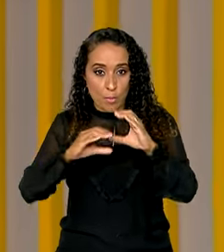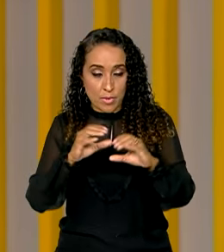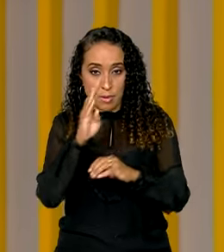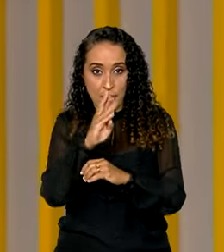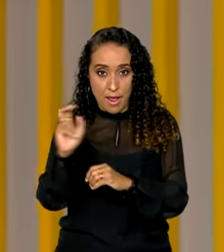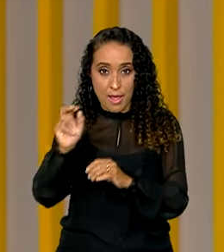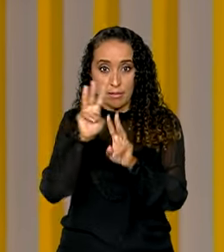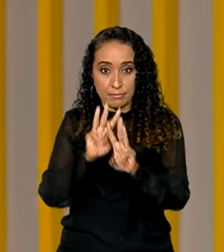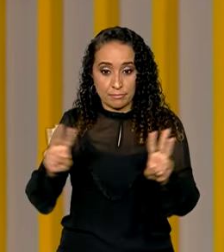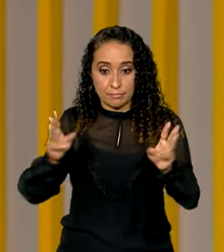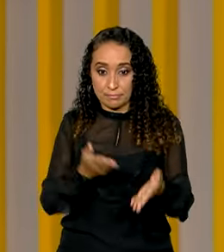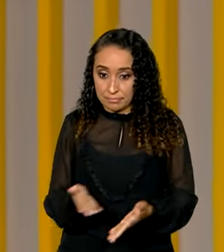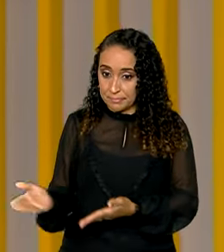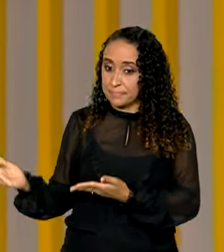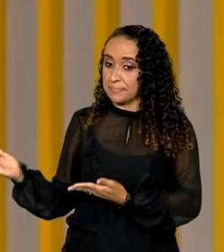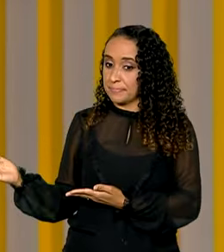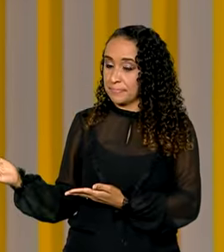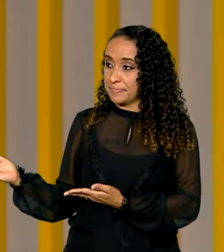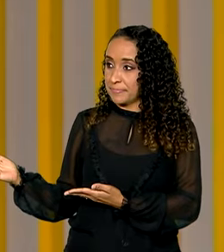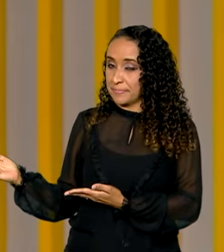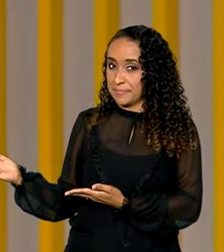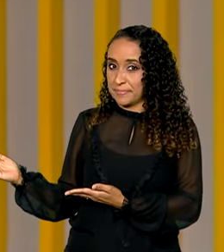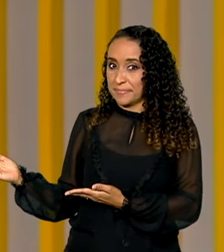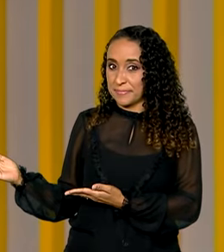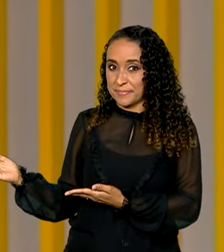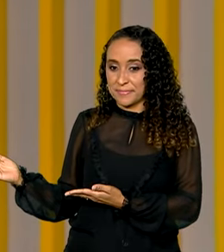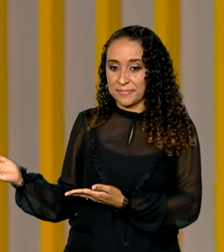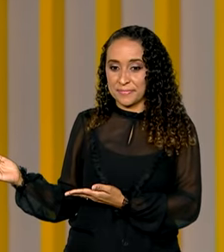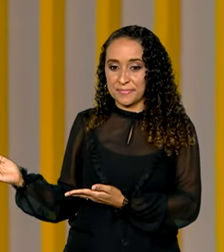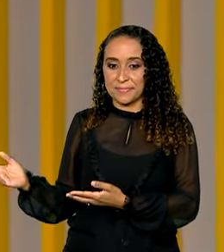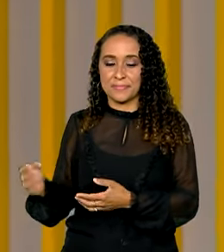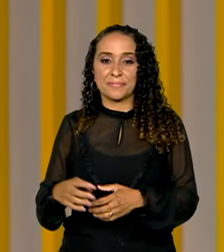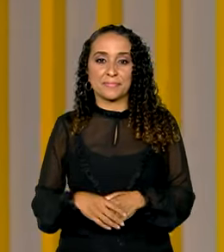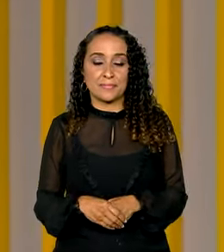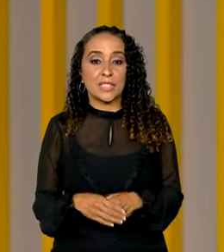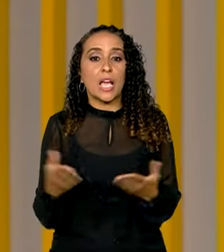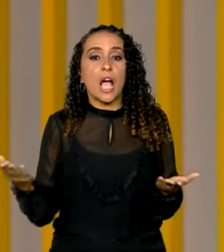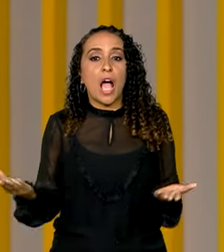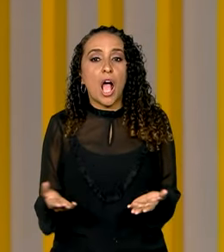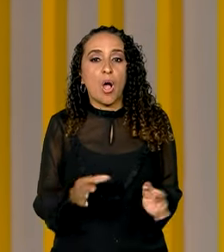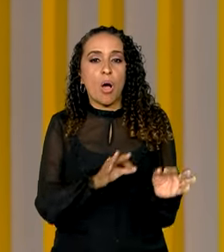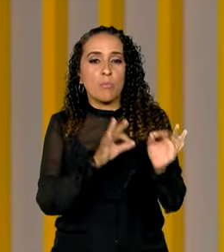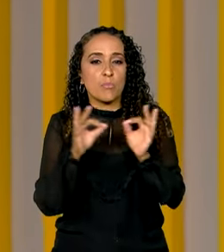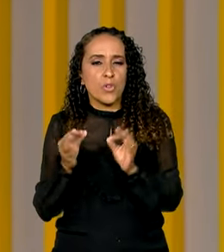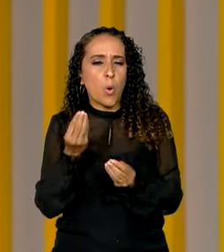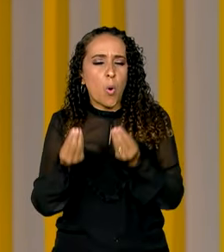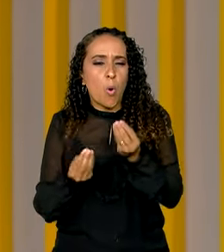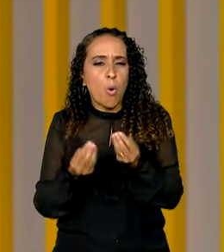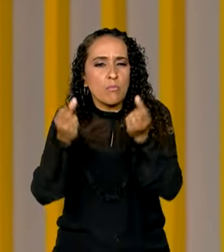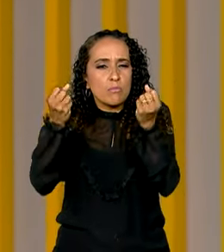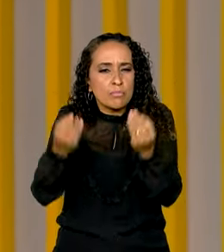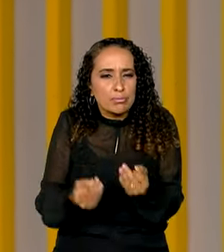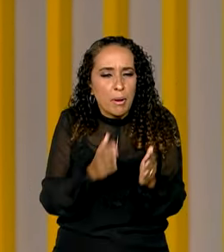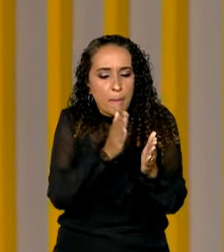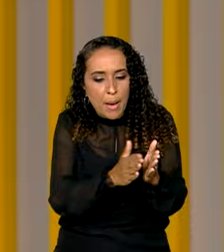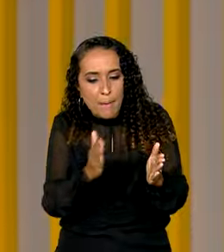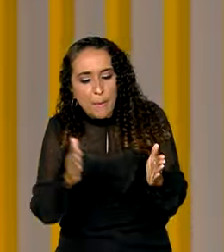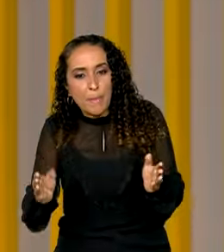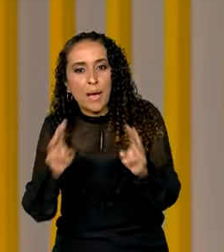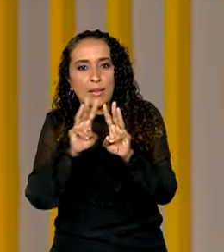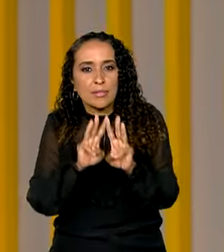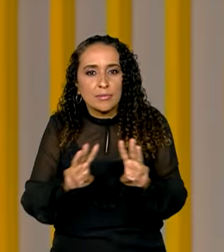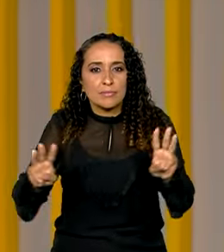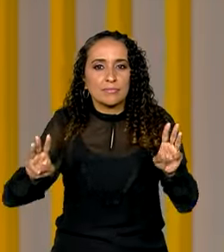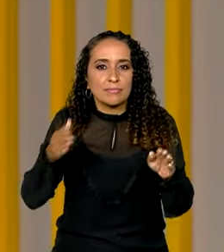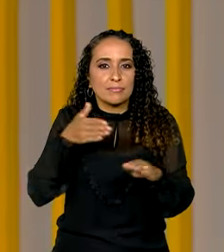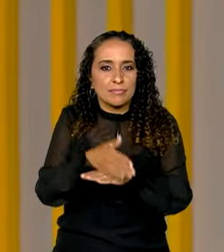o endereço é esse que aparece aí na sua tela. E agora nós vamos ver um passo a passo para navegar na plataforma